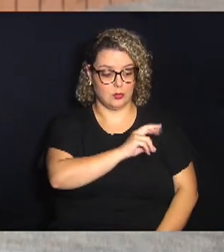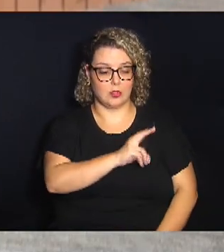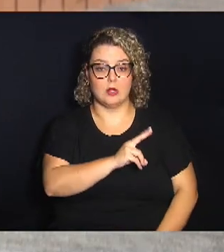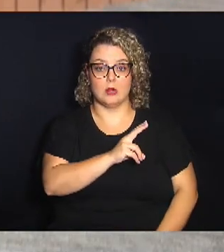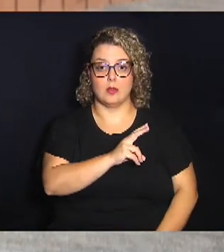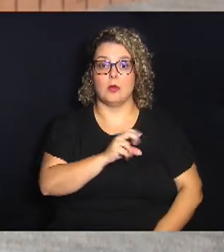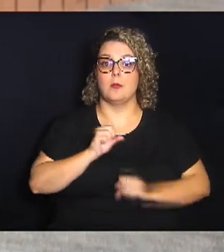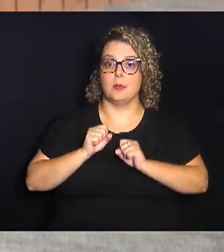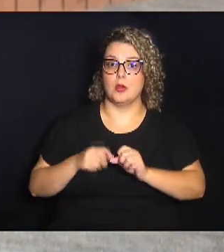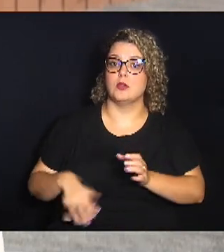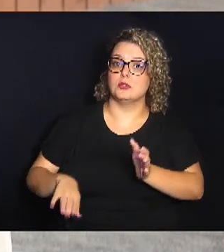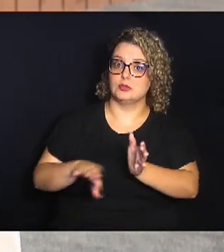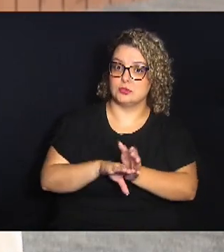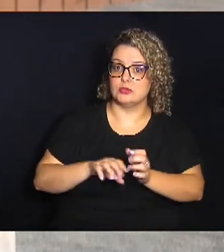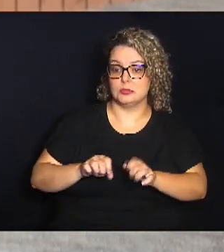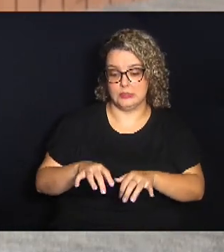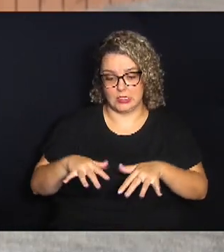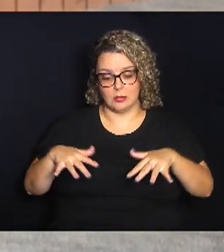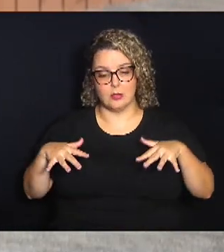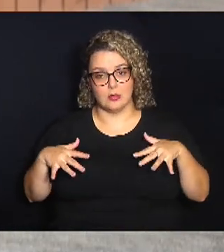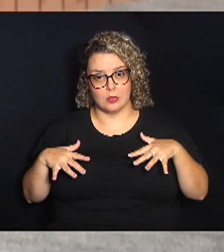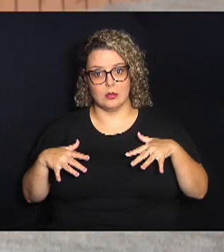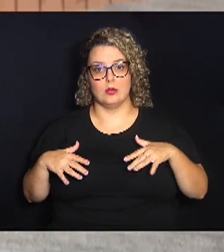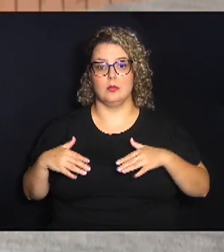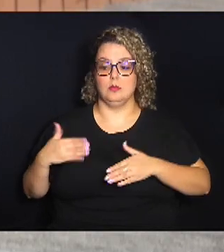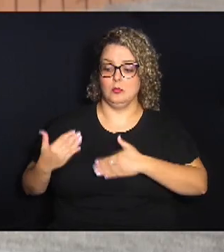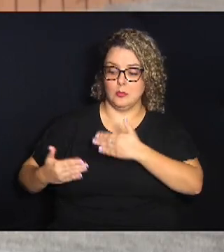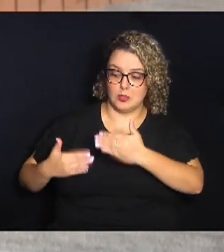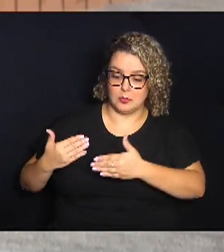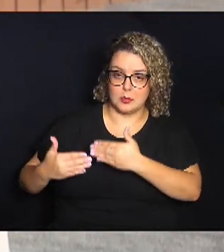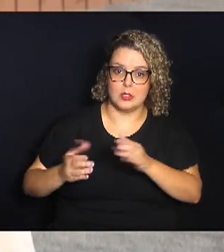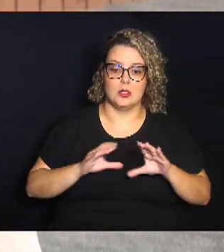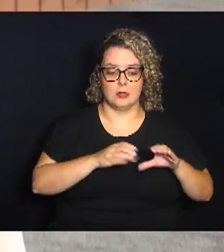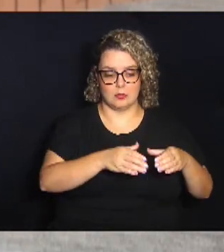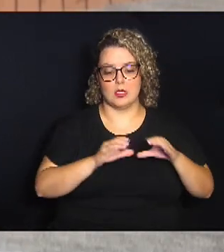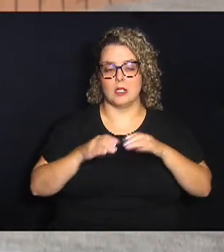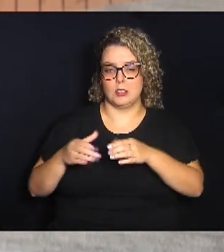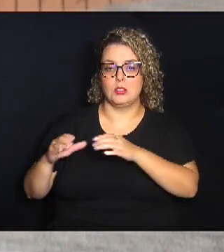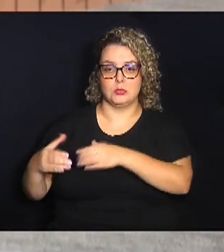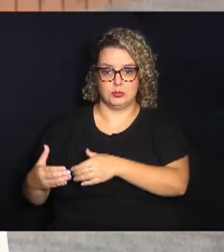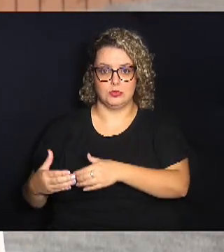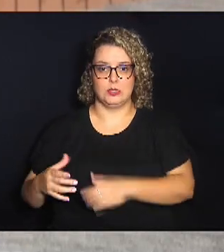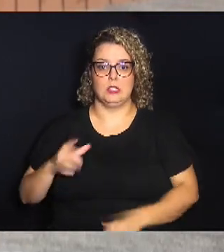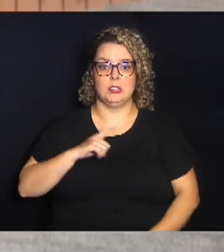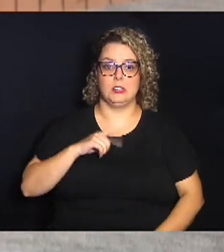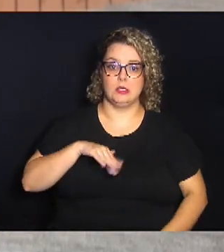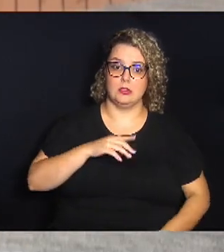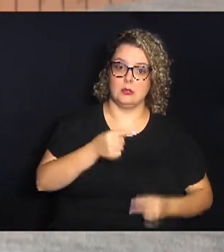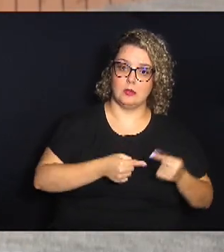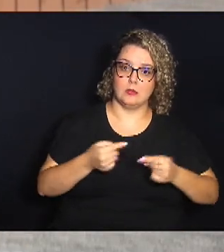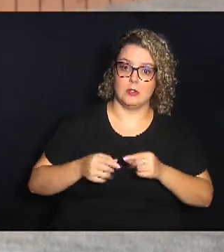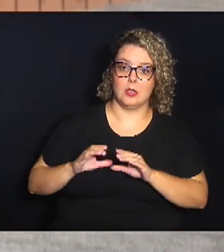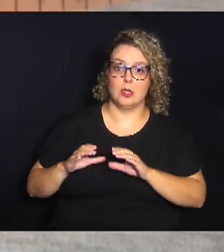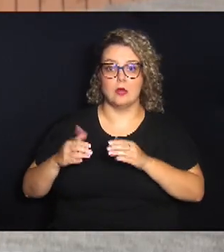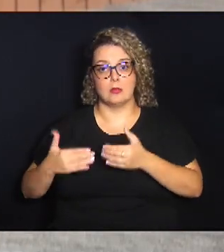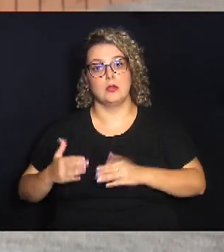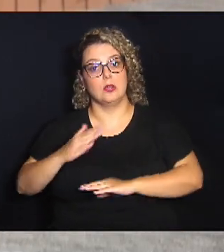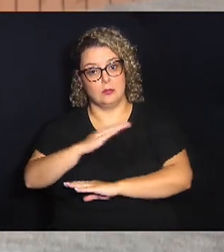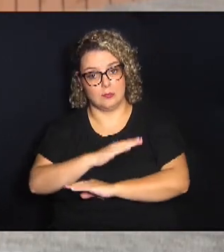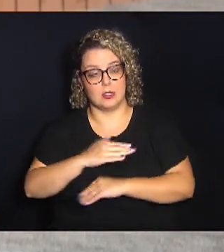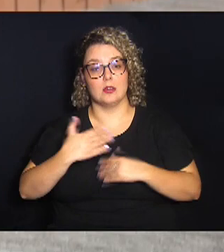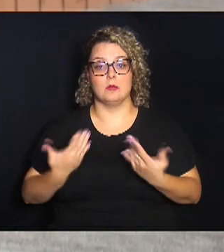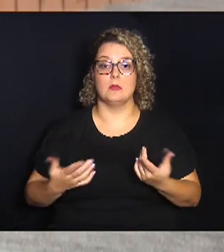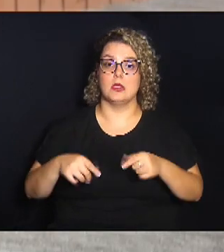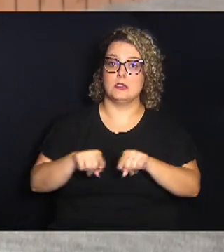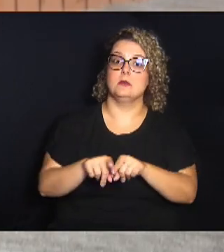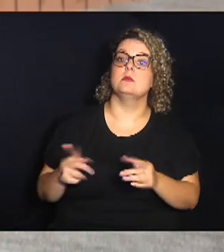chegar em breve aqui para o plenário, porque ele está ainda tramitando nas comissões, está tendo mais discussões com a comunidade e com a casa. Mas também